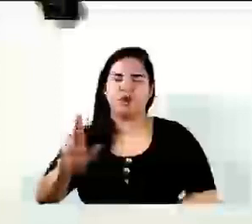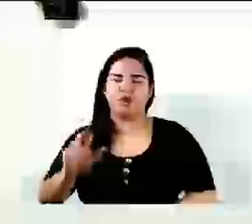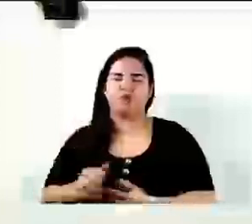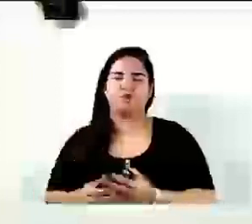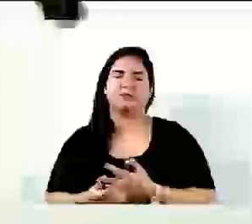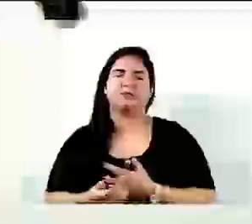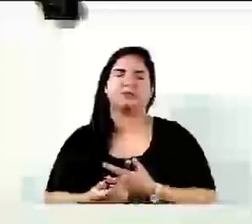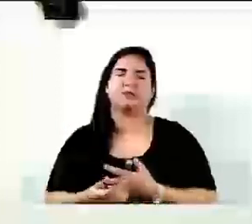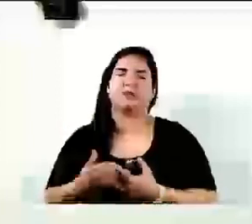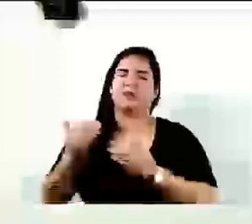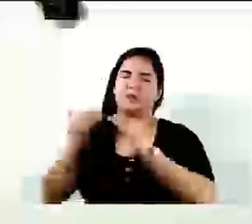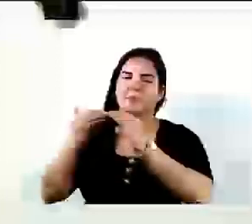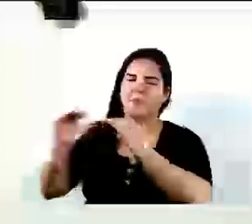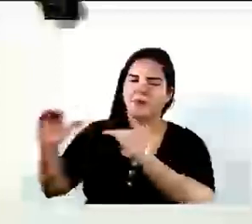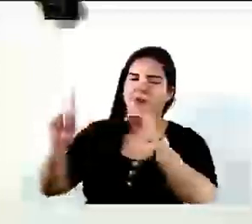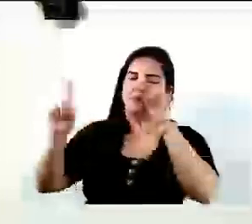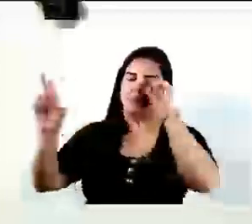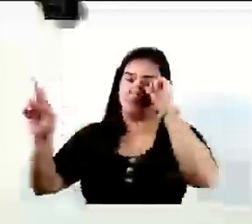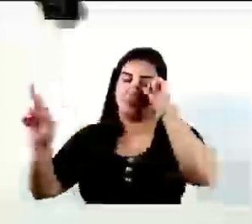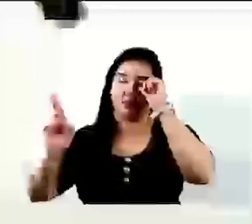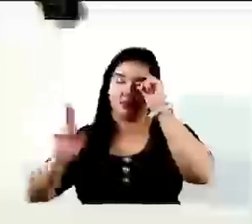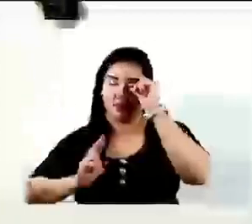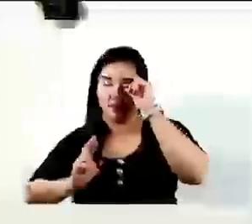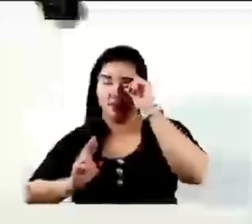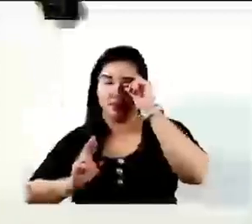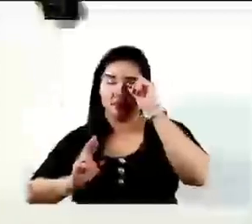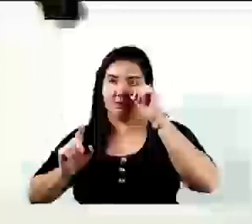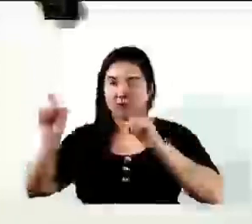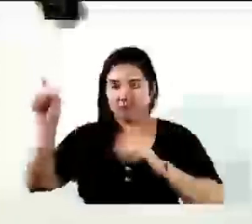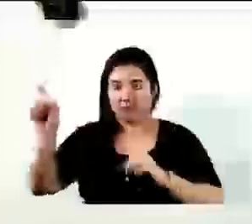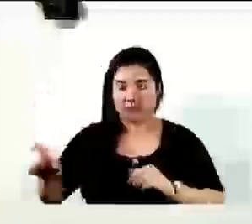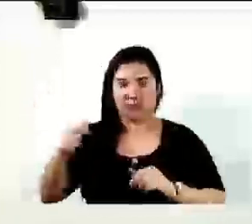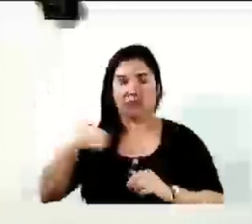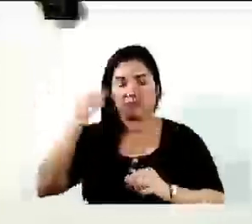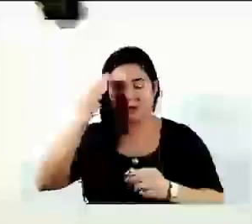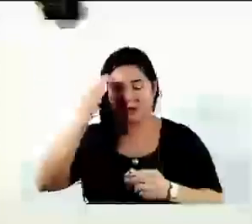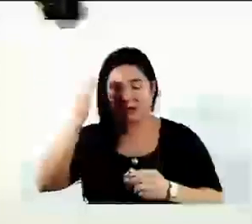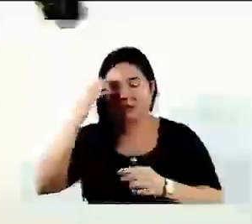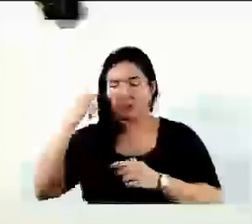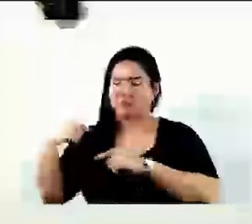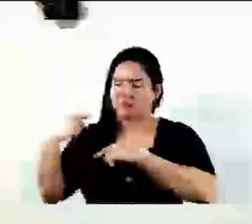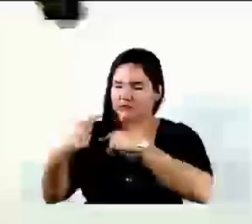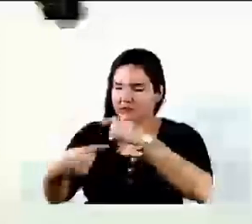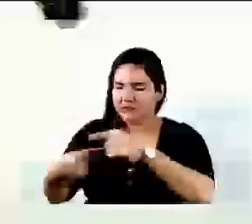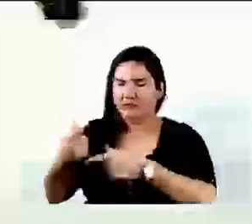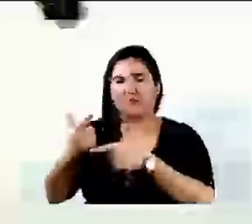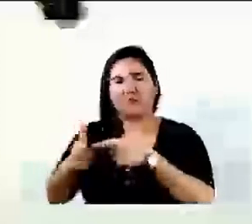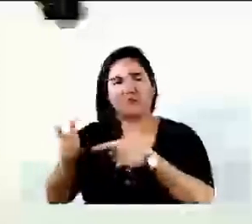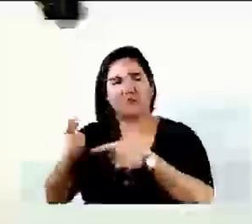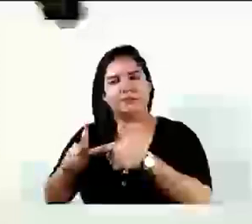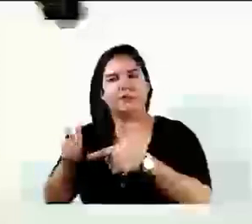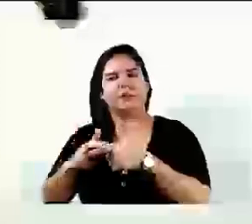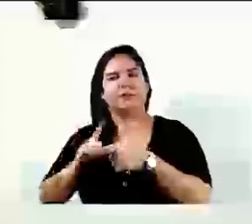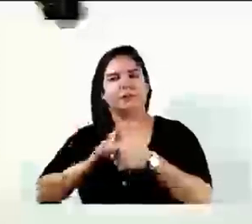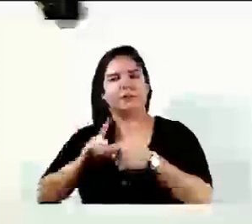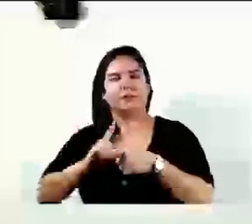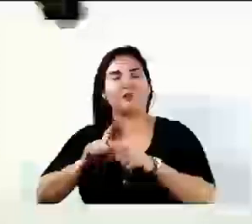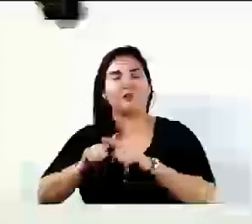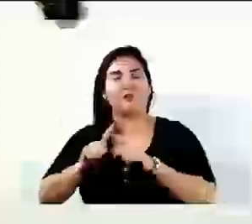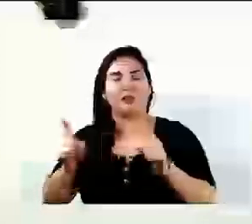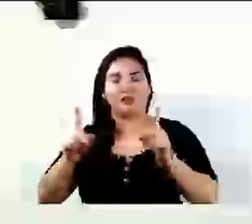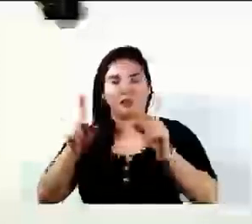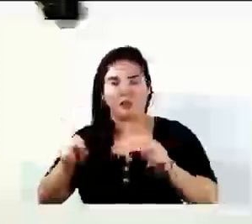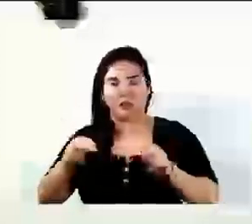manda mensagem para ele, ele te responde. Ele é um cara, eu sei que ele pegou uma herança maldita, pegou uma herança maldita. Mas também tem, como a gente